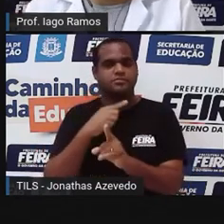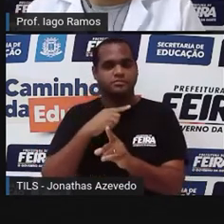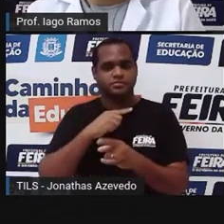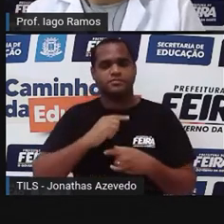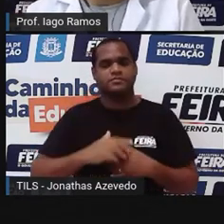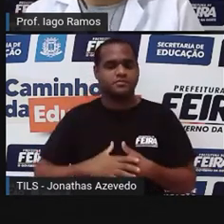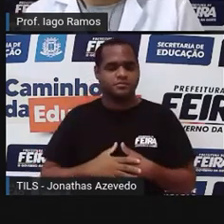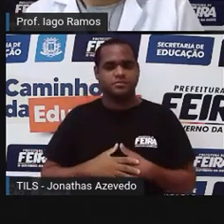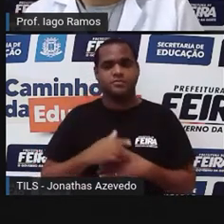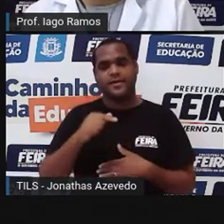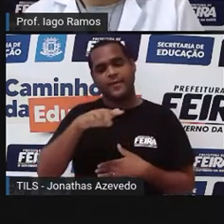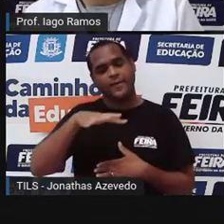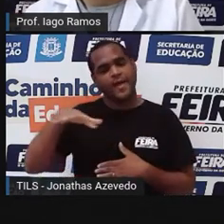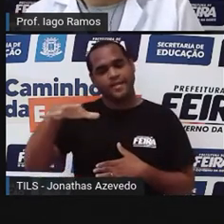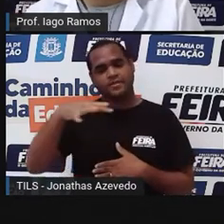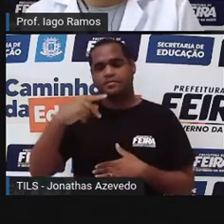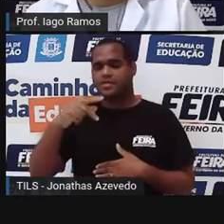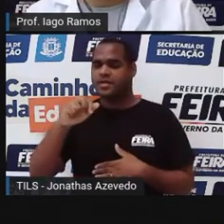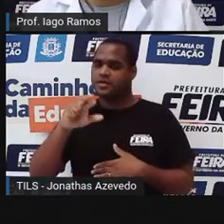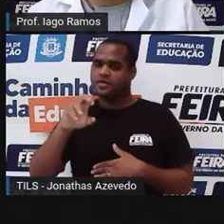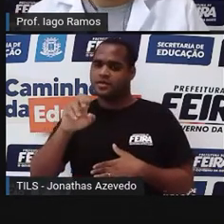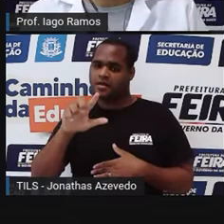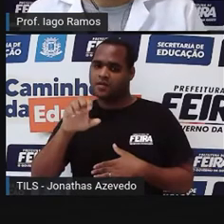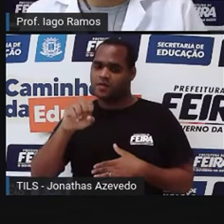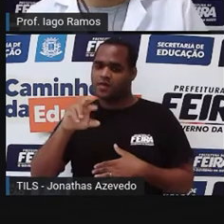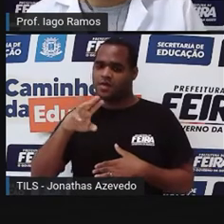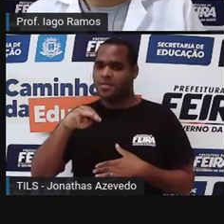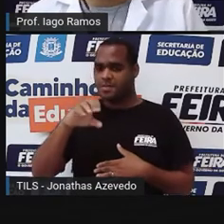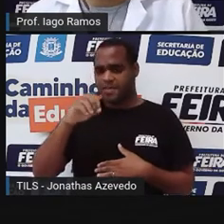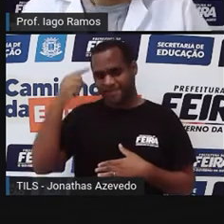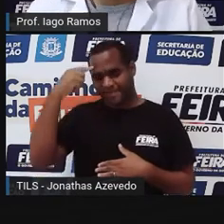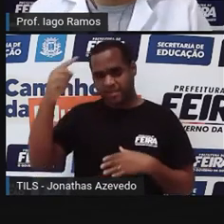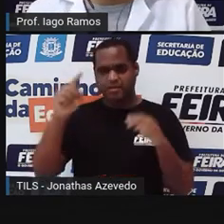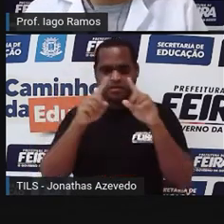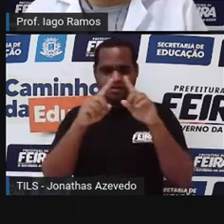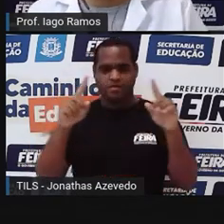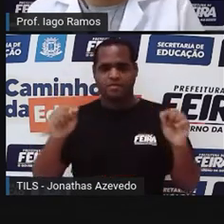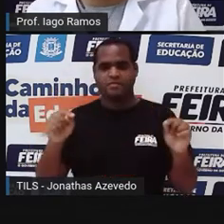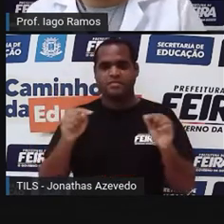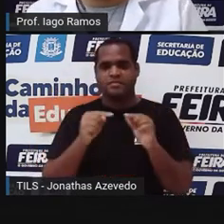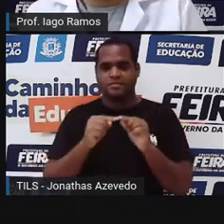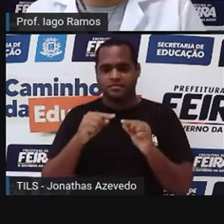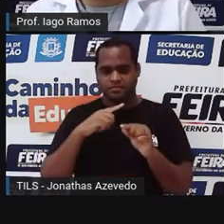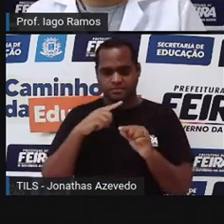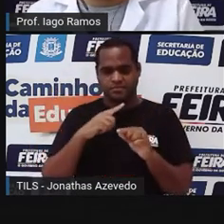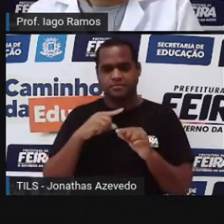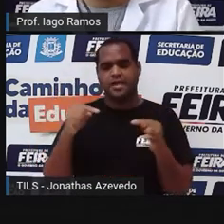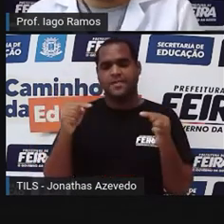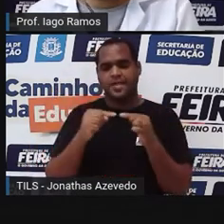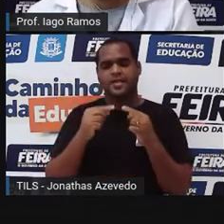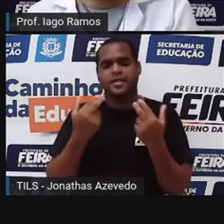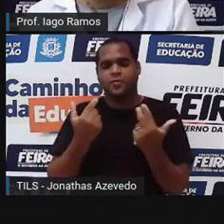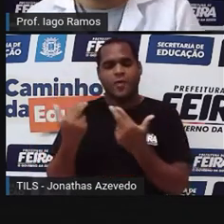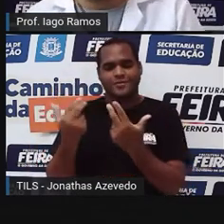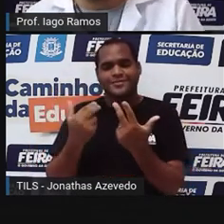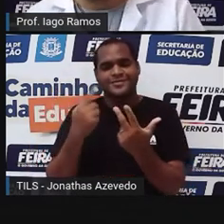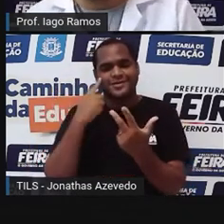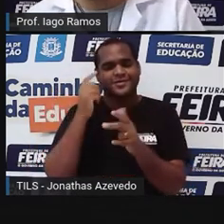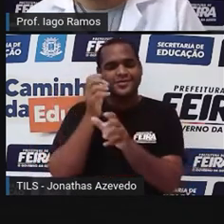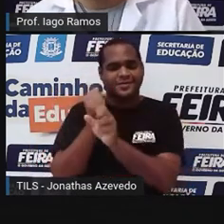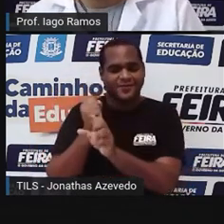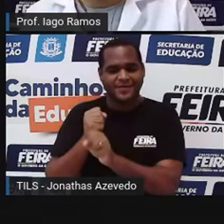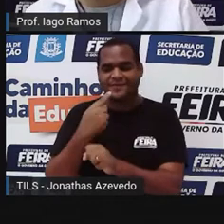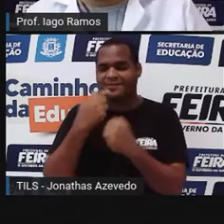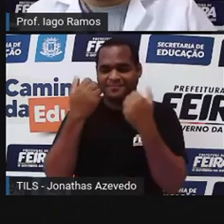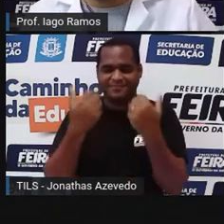E a área do paralelogramo, o retângulo é paralelogramo. Então, a forma de calcular a área é a mesma, já fizemos até esse